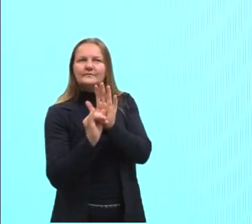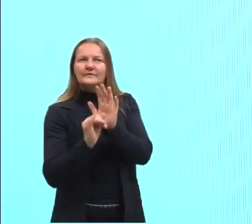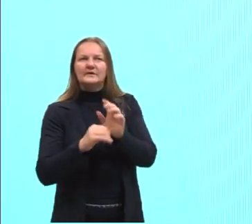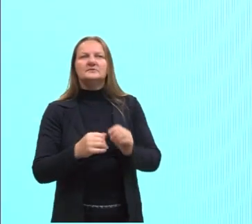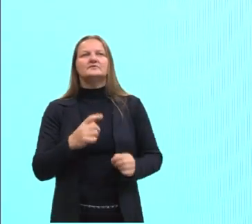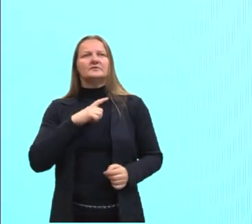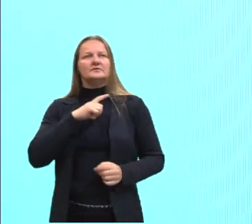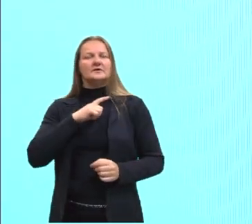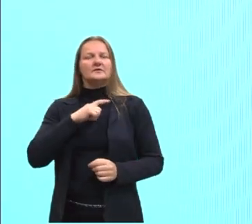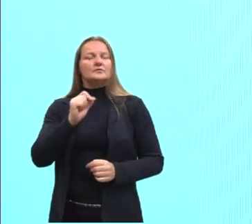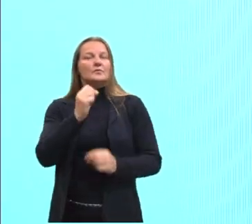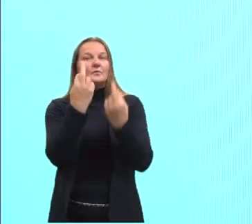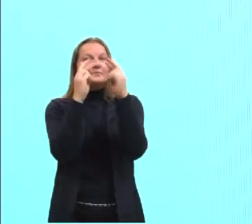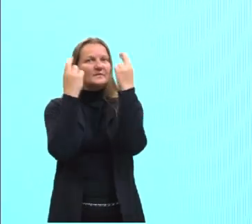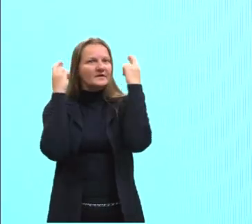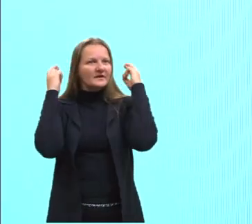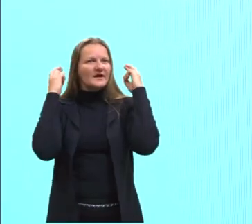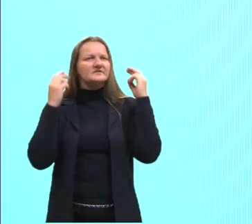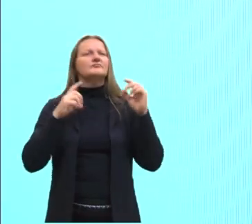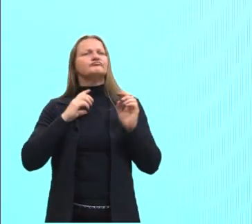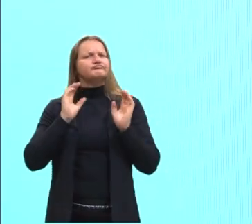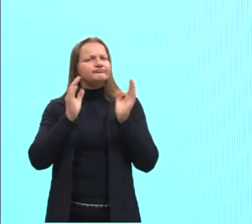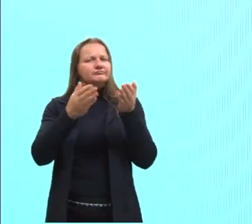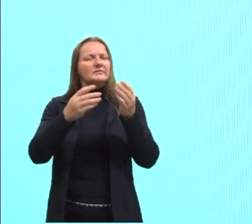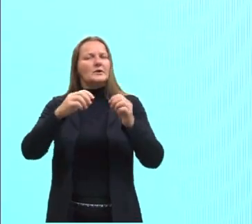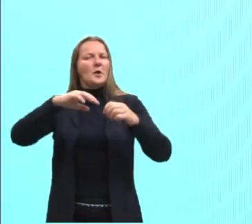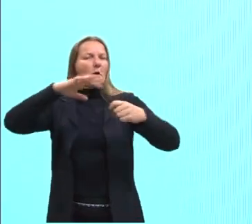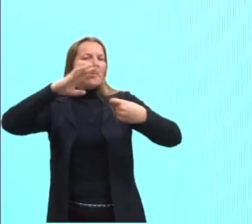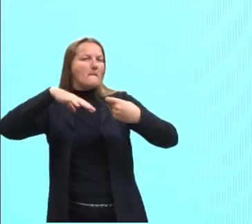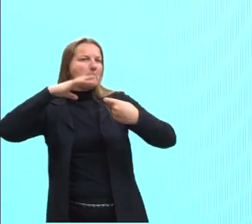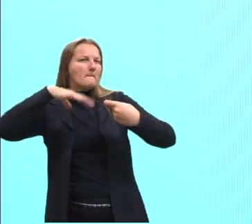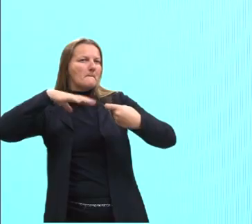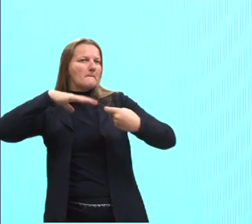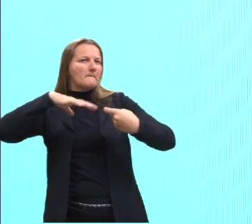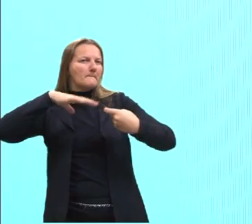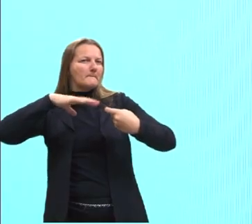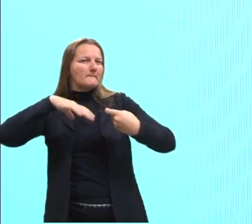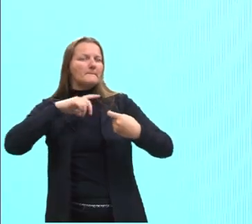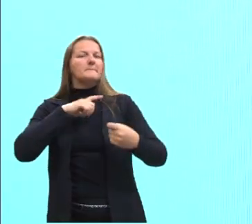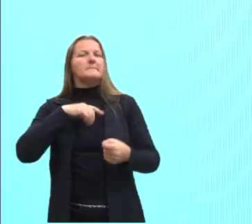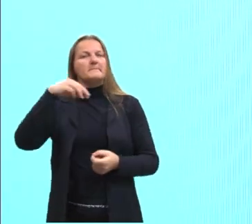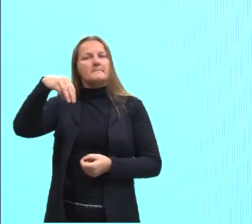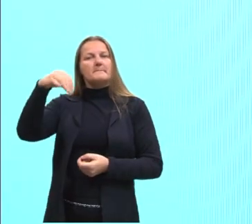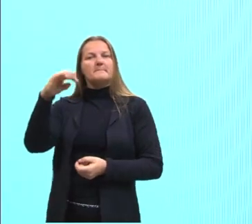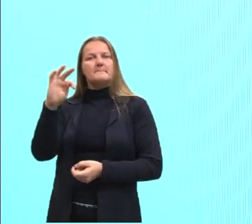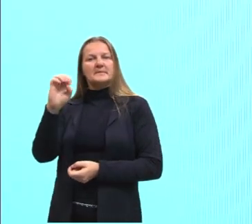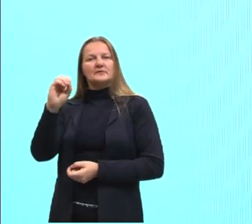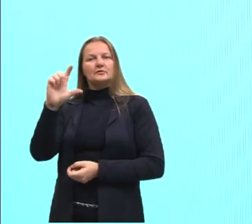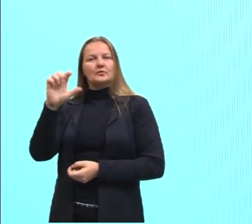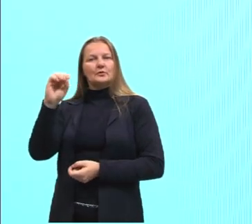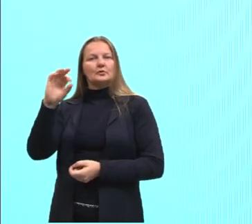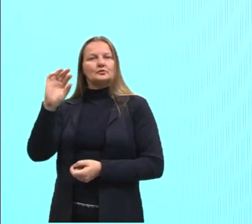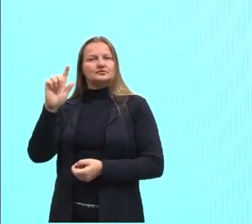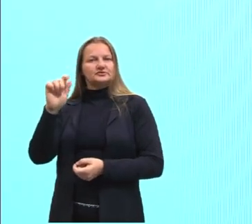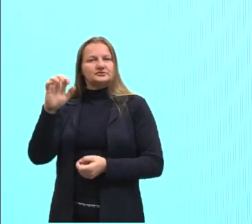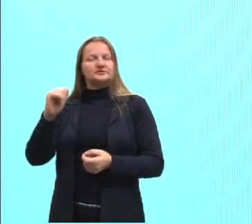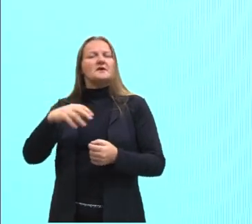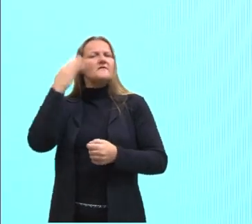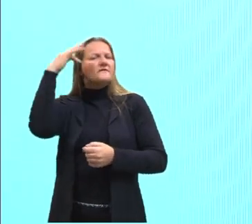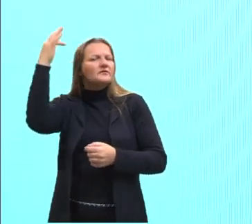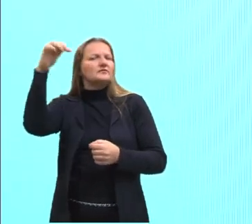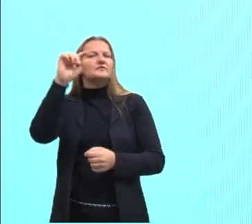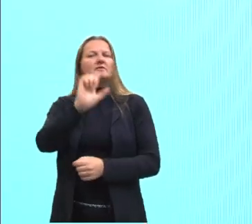Grécia aponta para toda uma questão da mitologia. Nós temos, dentro dos estudos da filosofia, da